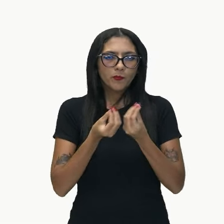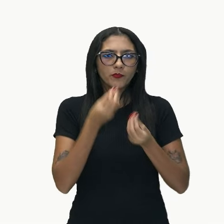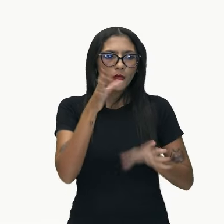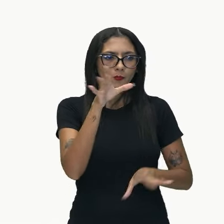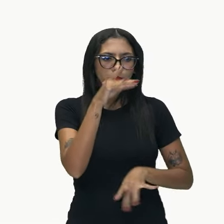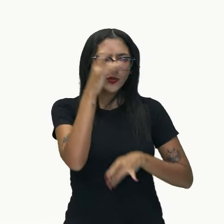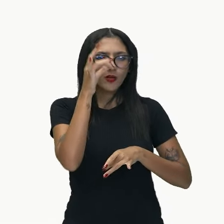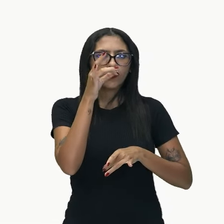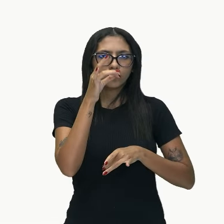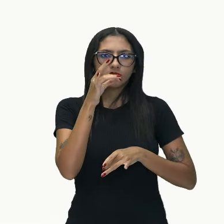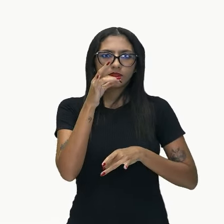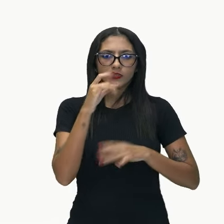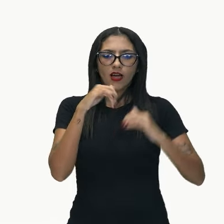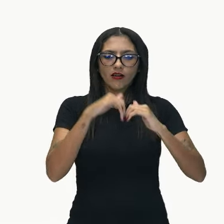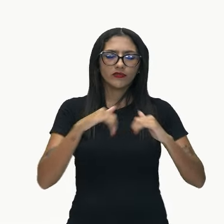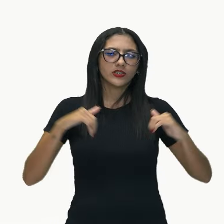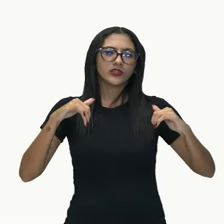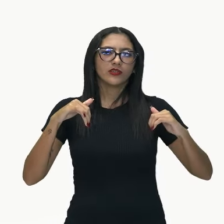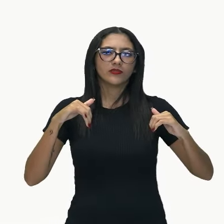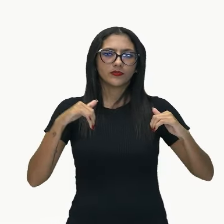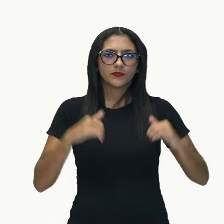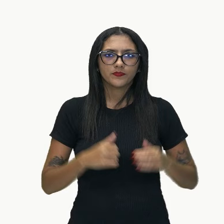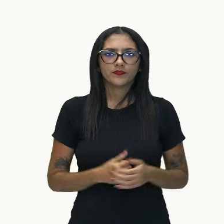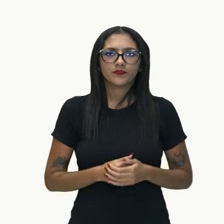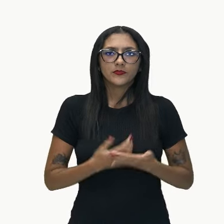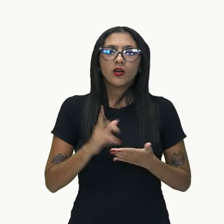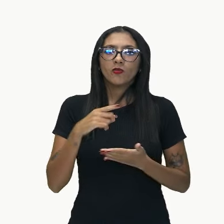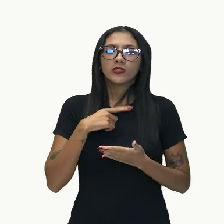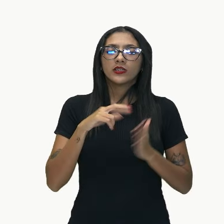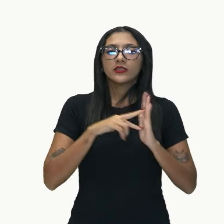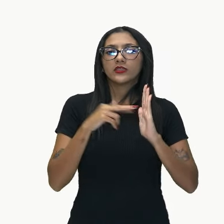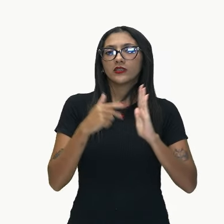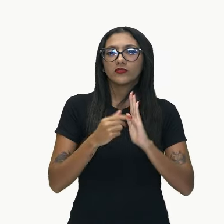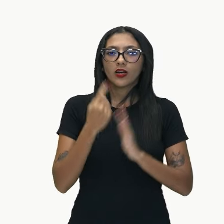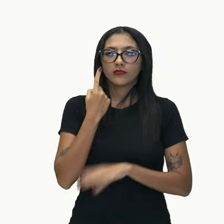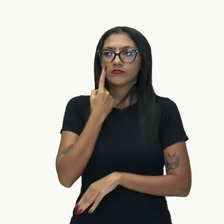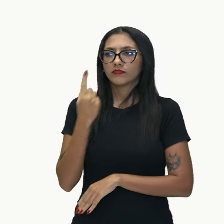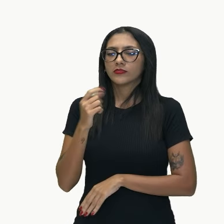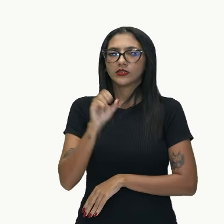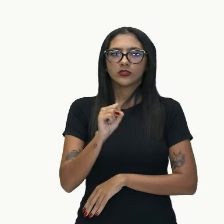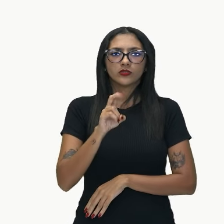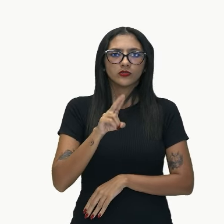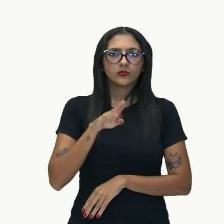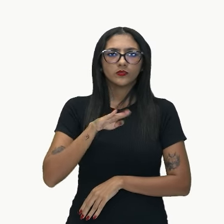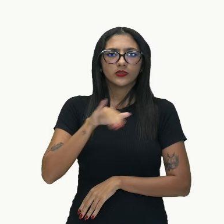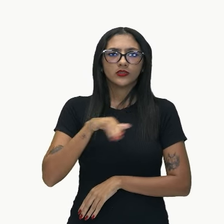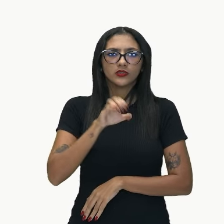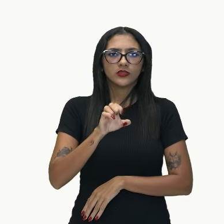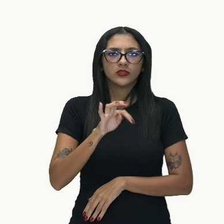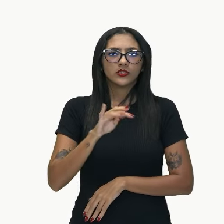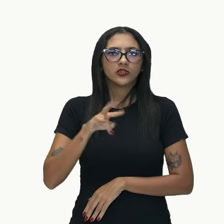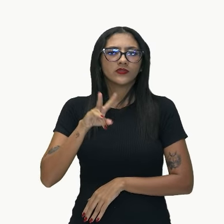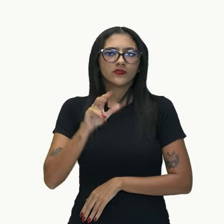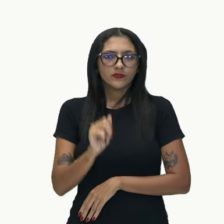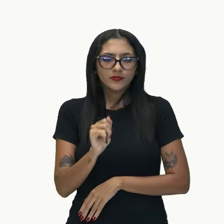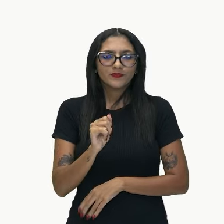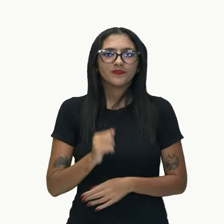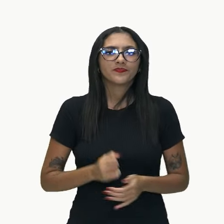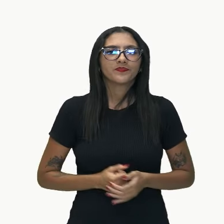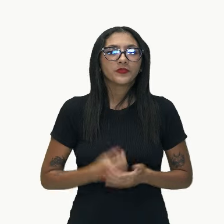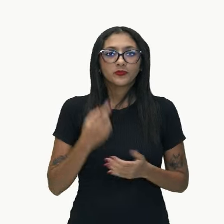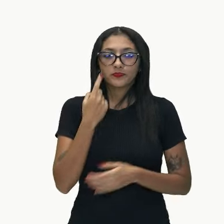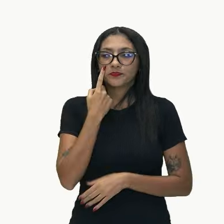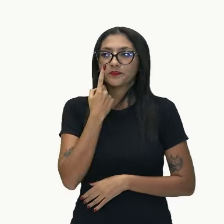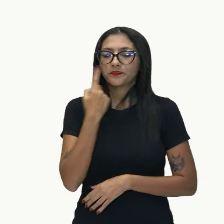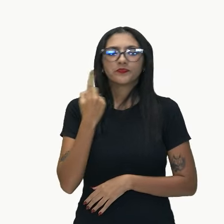acontece, eu chamo de subjetiva, tá? A minha oração. Temos mais dois exemplos aqui para encerrar esta